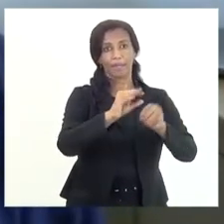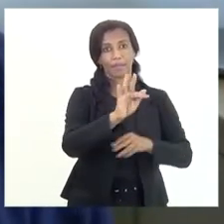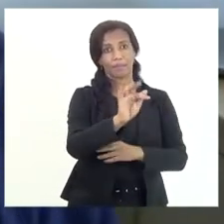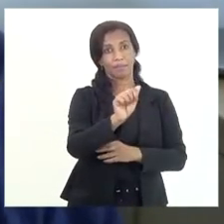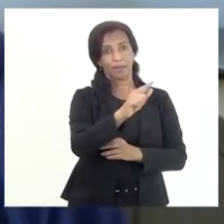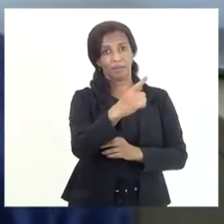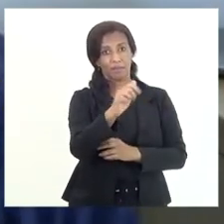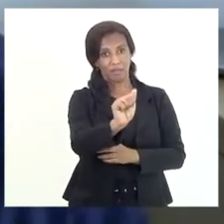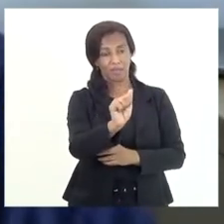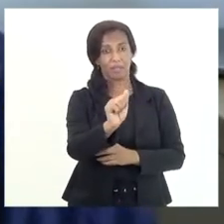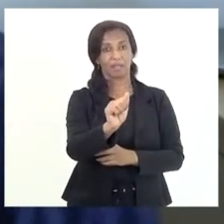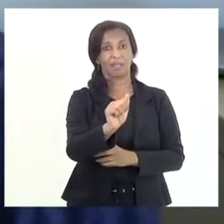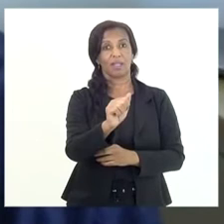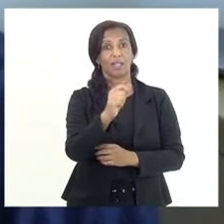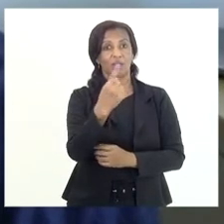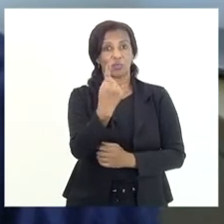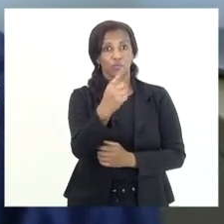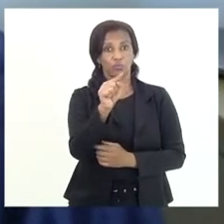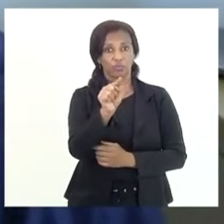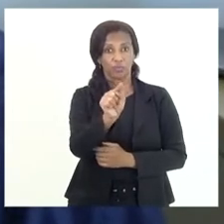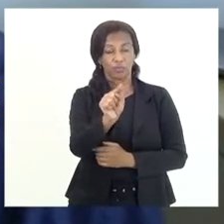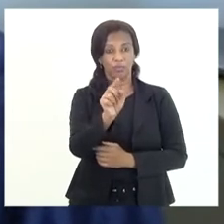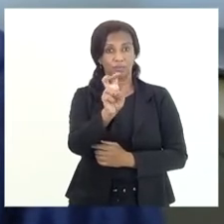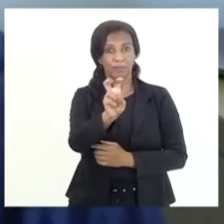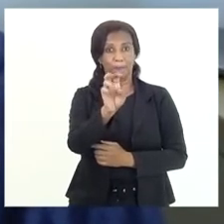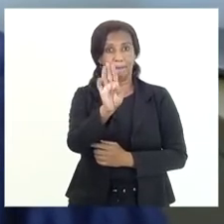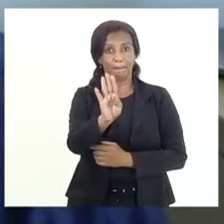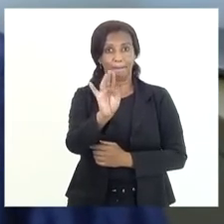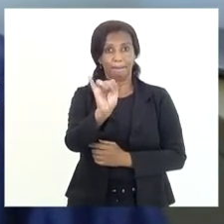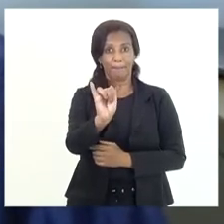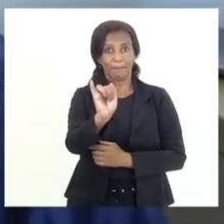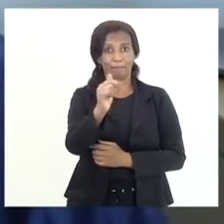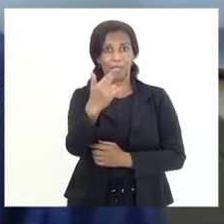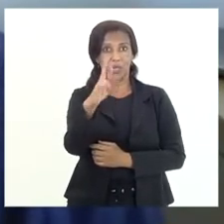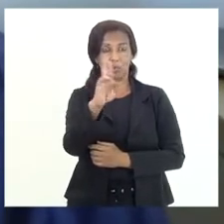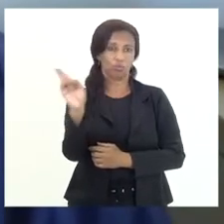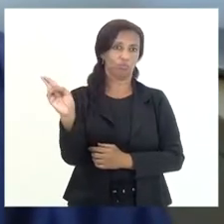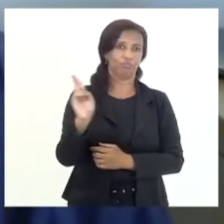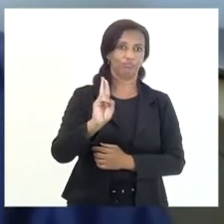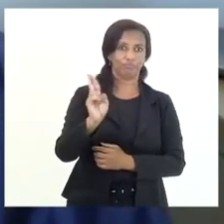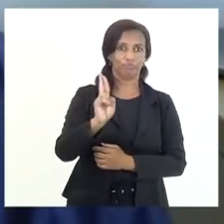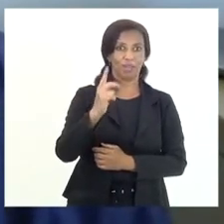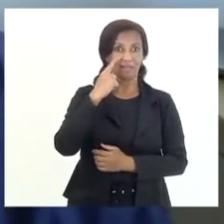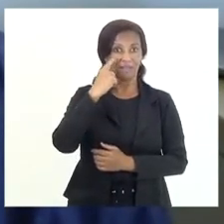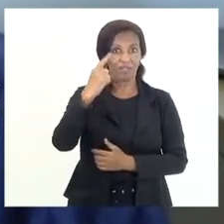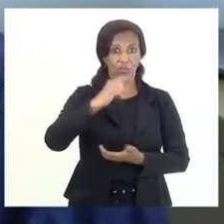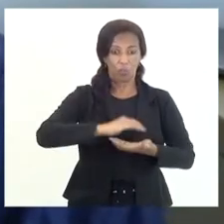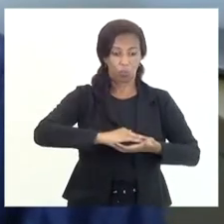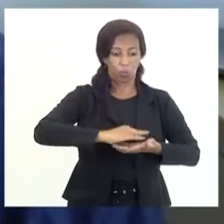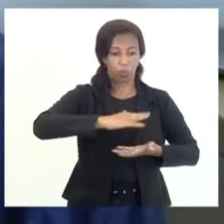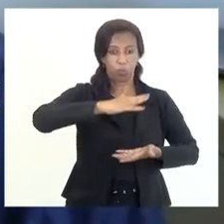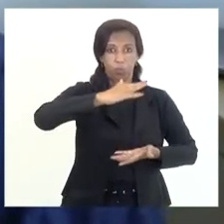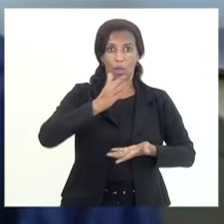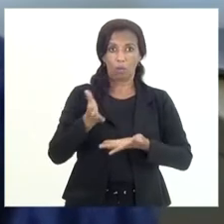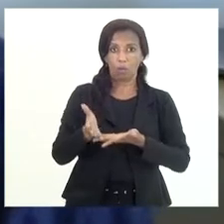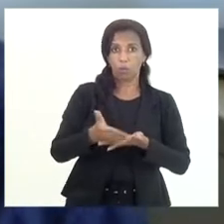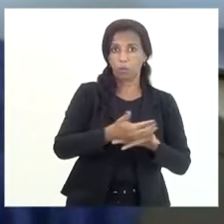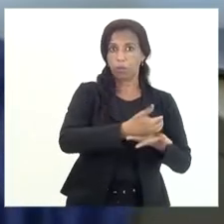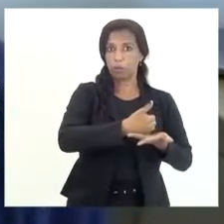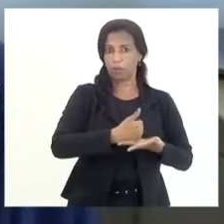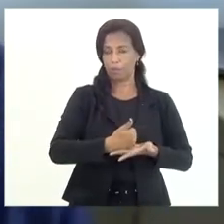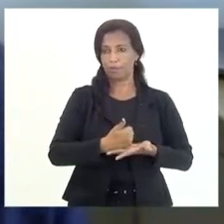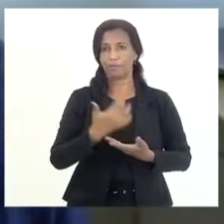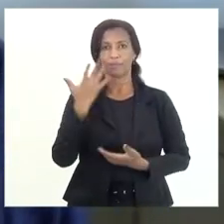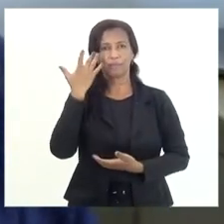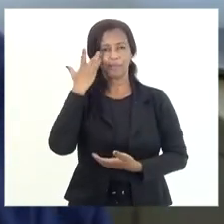é de 1,5 bilhão de reais. Então, vejam só os volumes de recursos. Eu acho, então, que